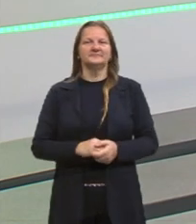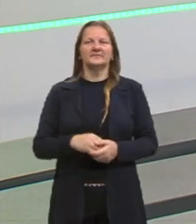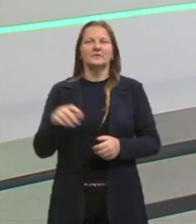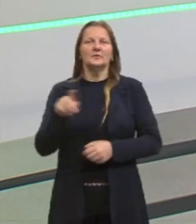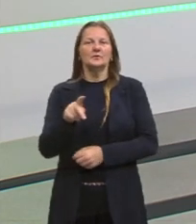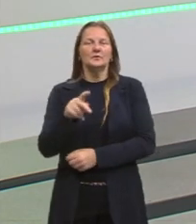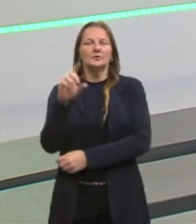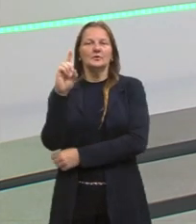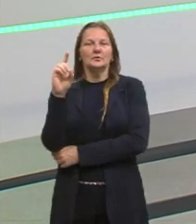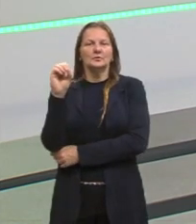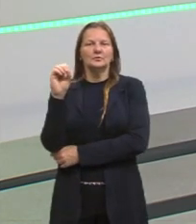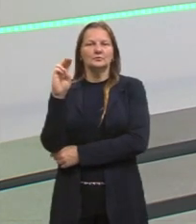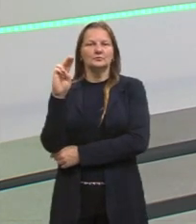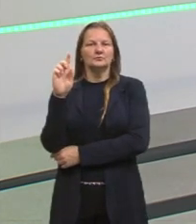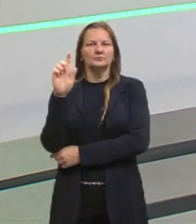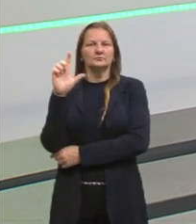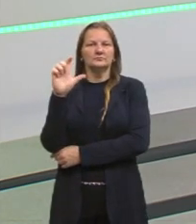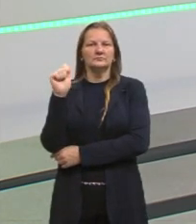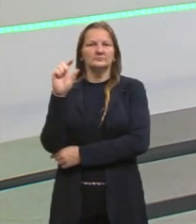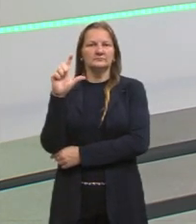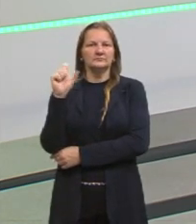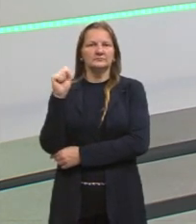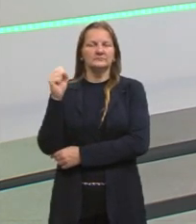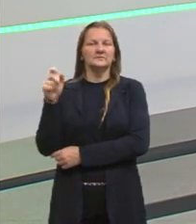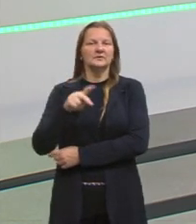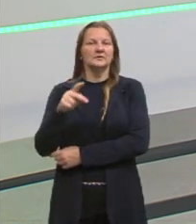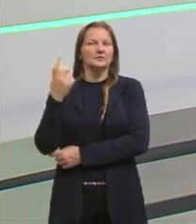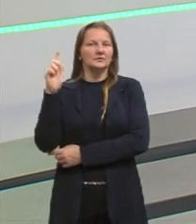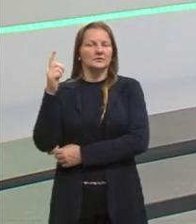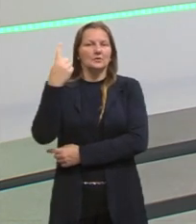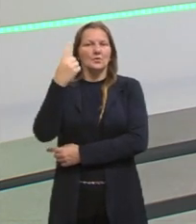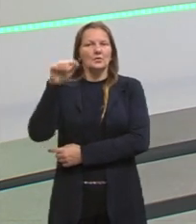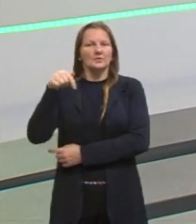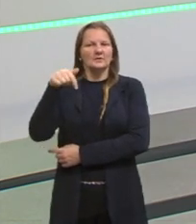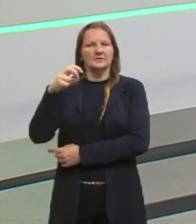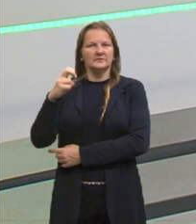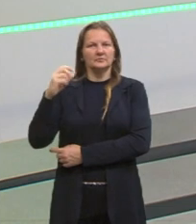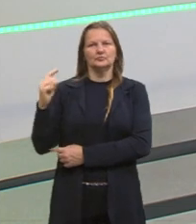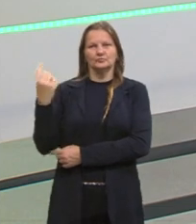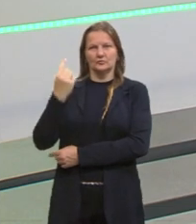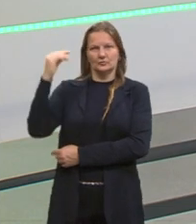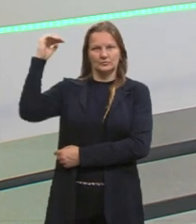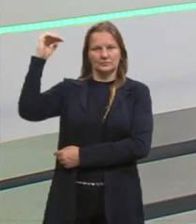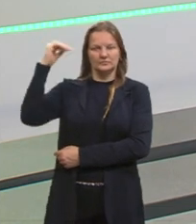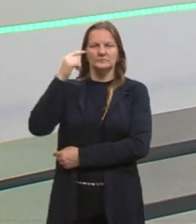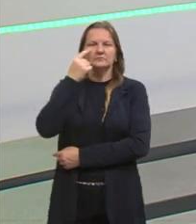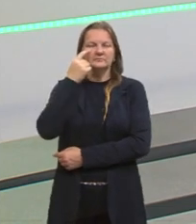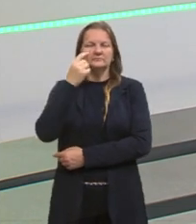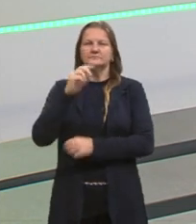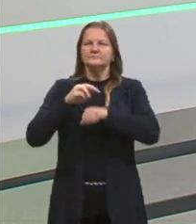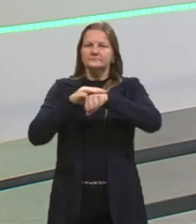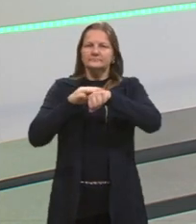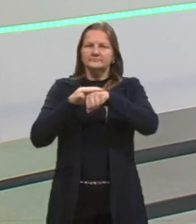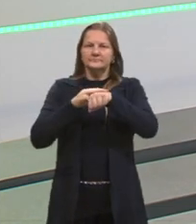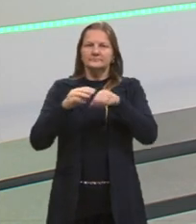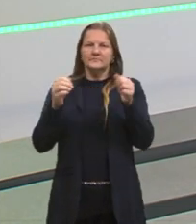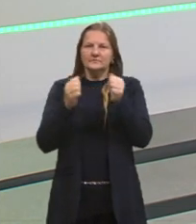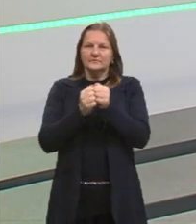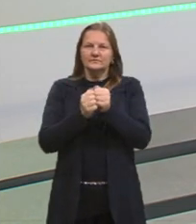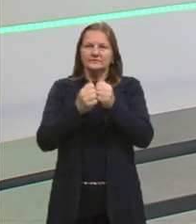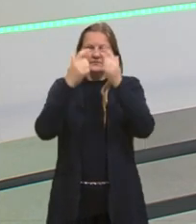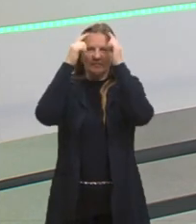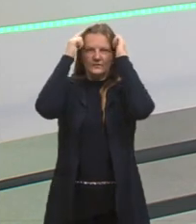professor Douglas, professor de Geografia, eu tenho 1,75m, olhos castanhos, junto com os olhos